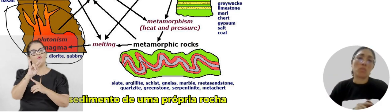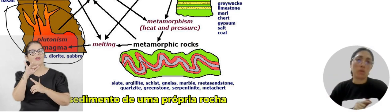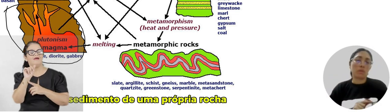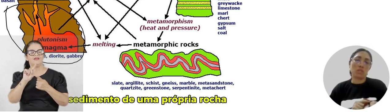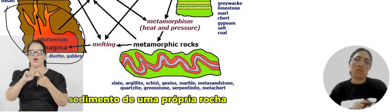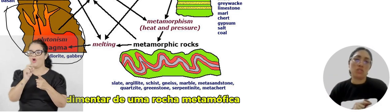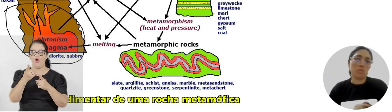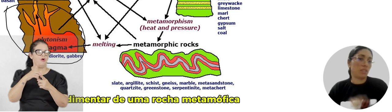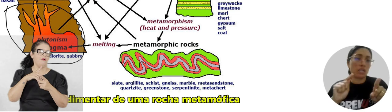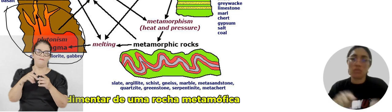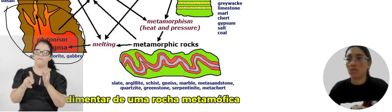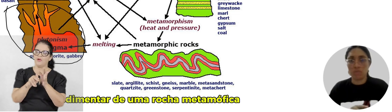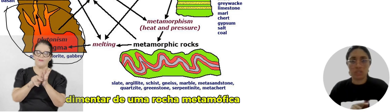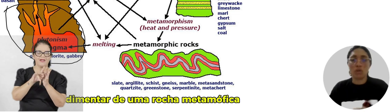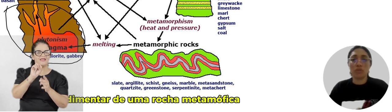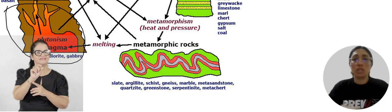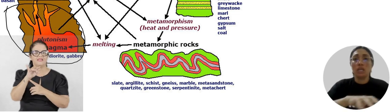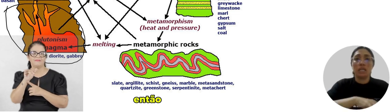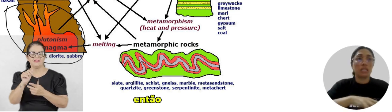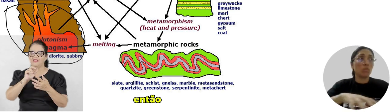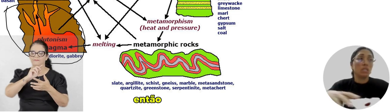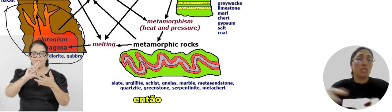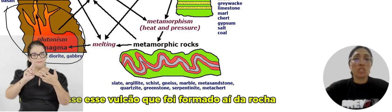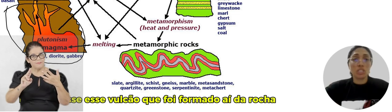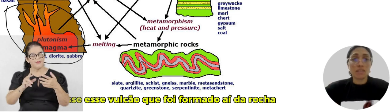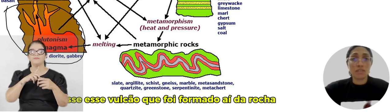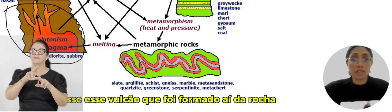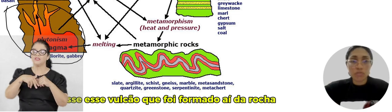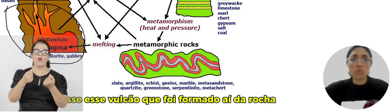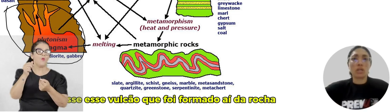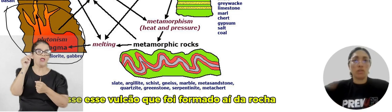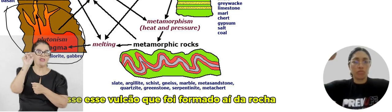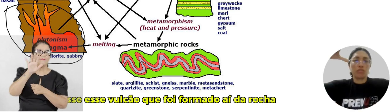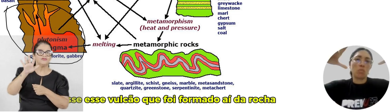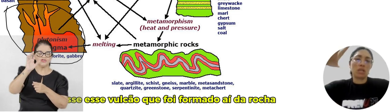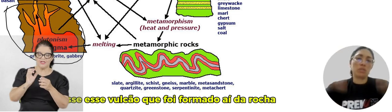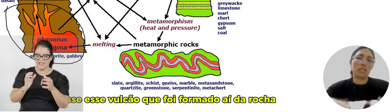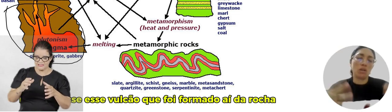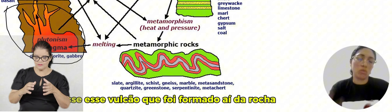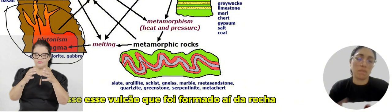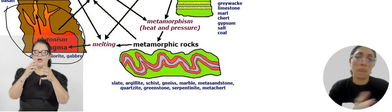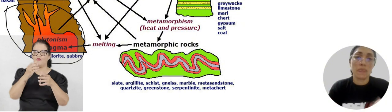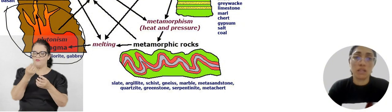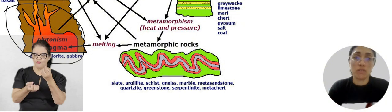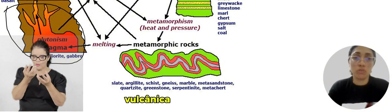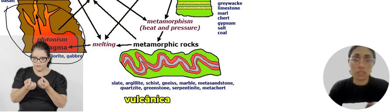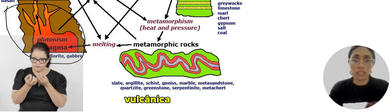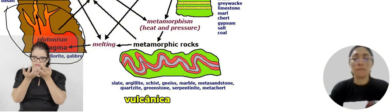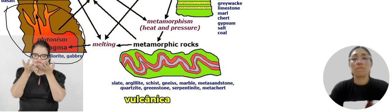sedimento de uma própria rocha sedimentada, de uma rocha metamórfica. Então, imagine esse vulcão que foi formado aí da rocha